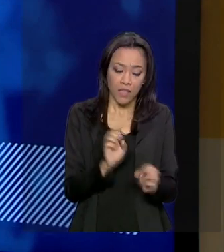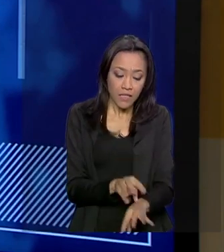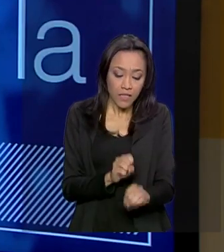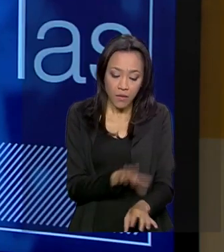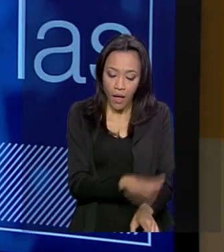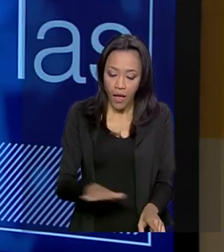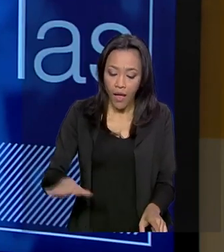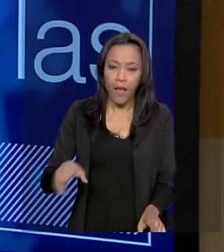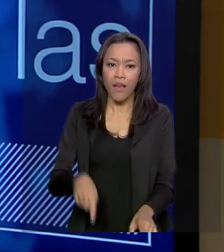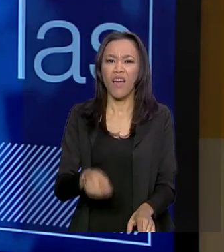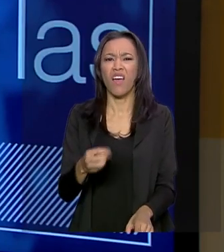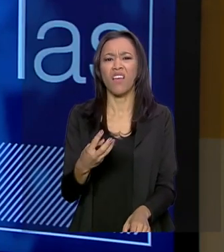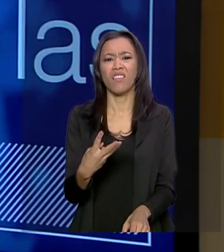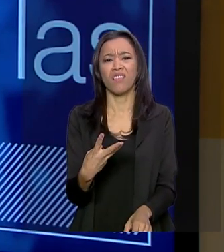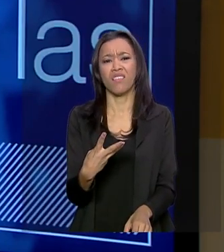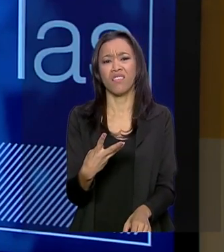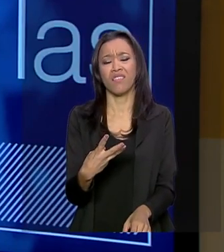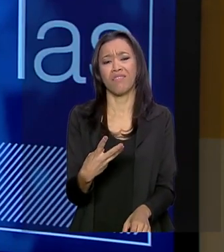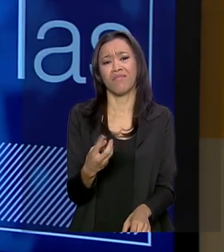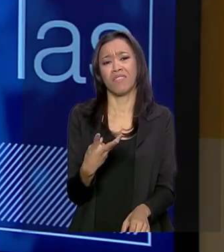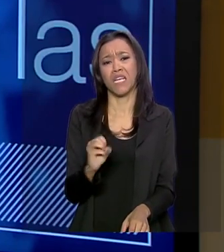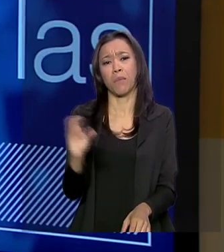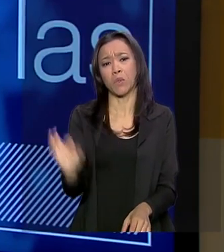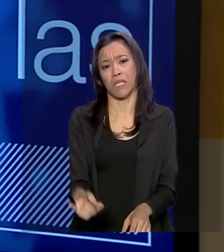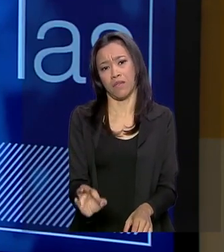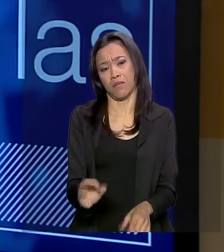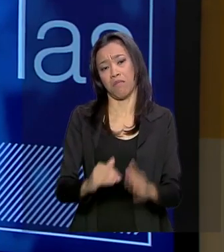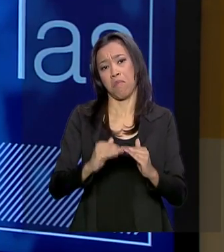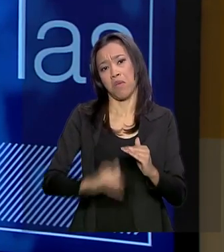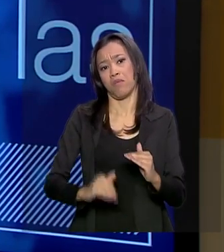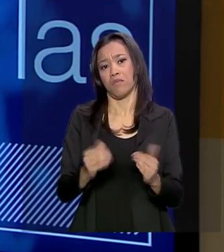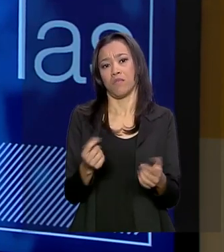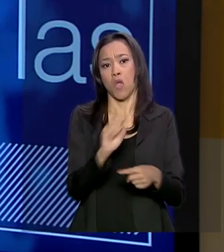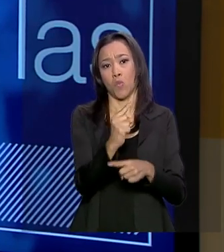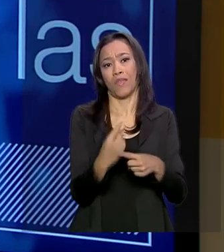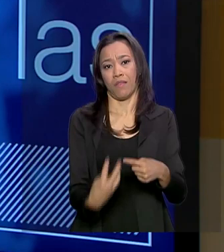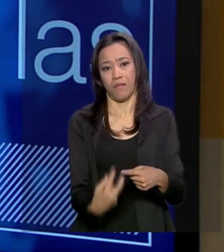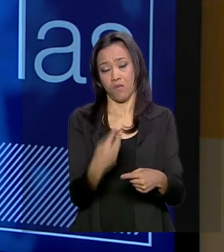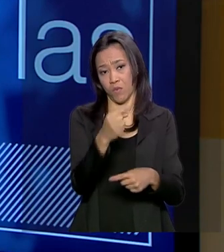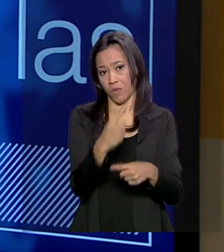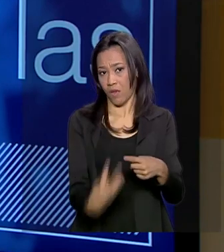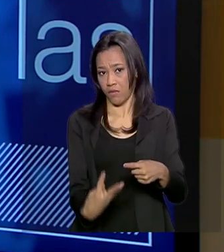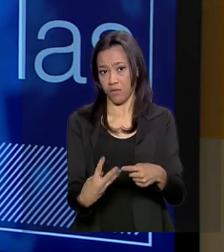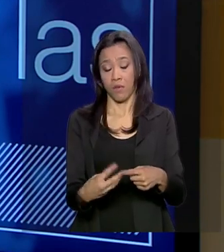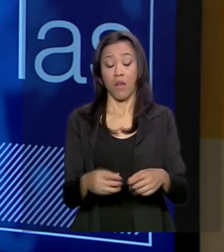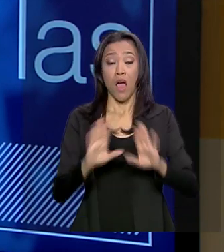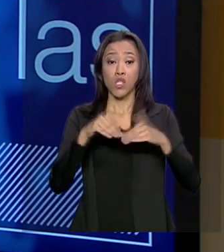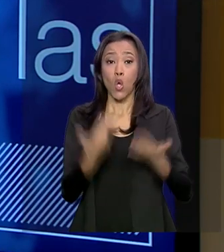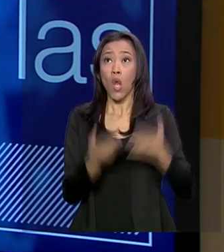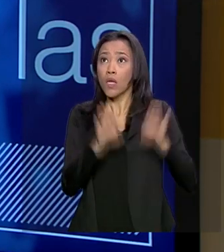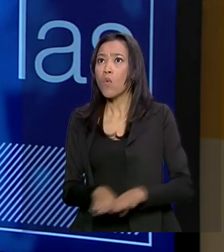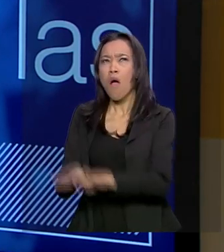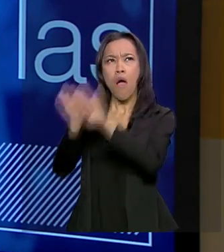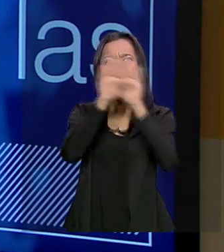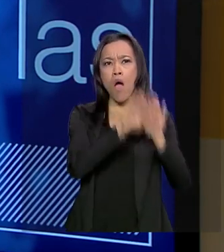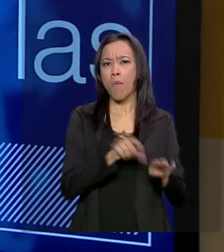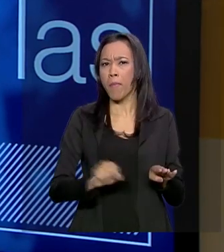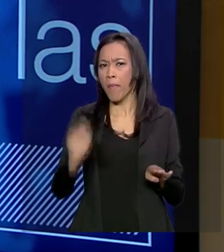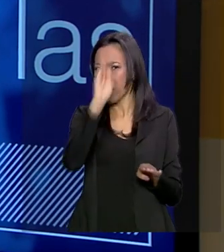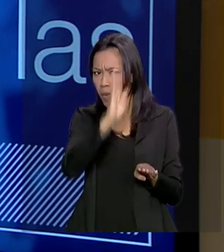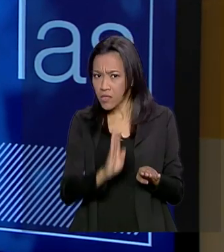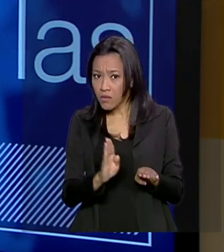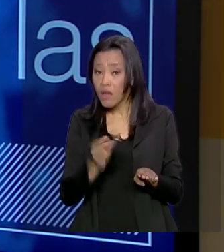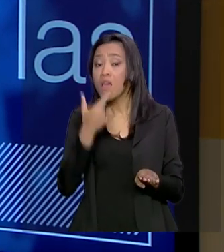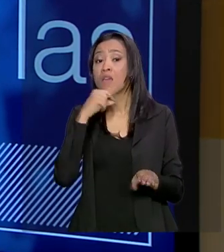um terço só, é 30%, menos que um terço. Para a escola também não está universalizada. Quem não está lá? Os mais pobres.